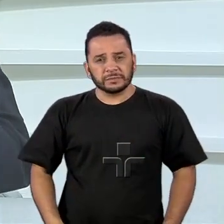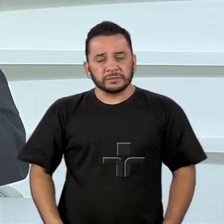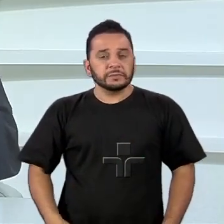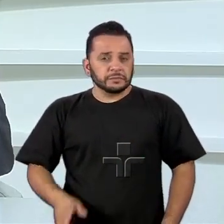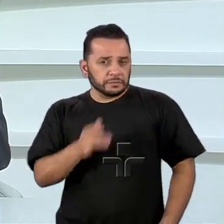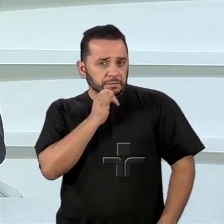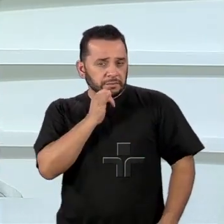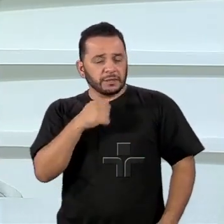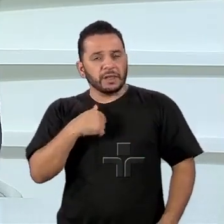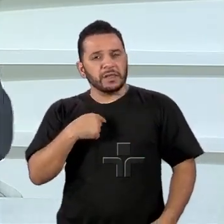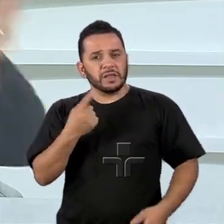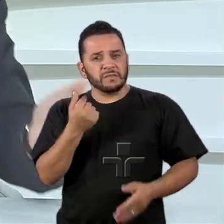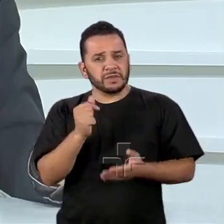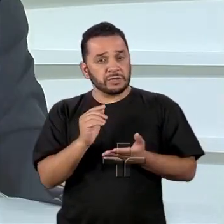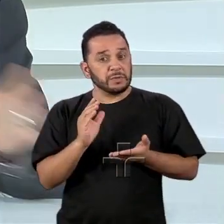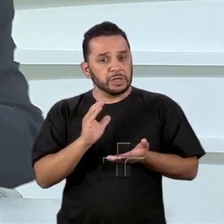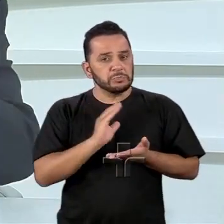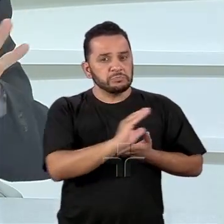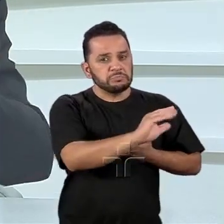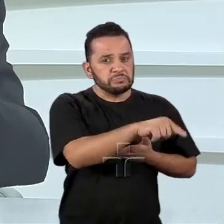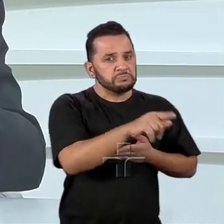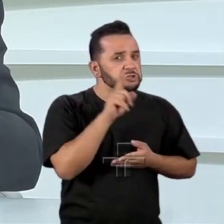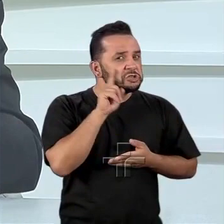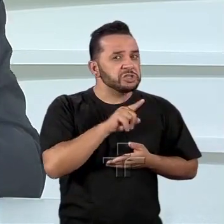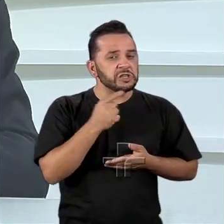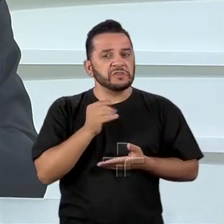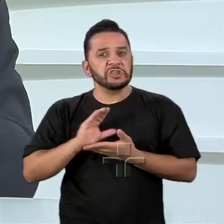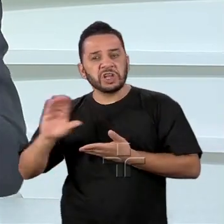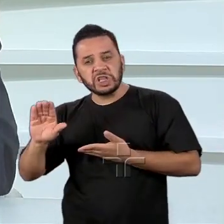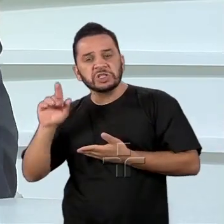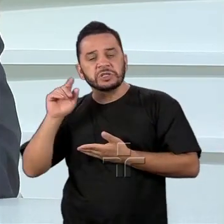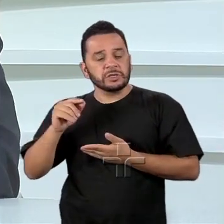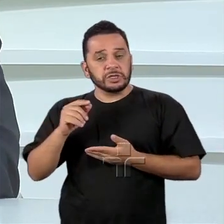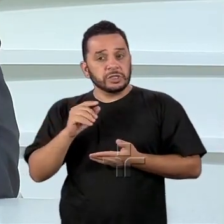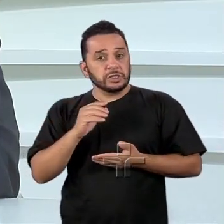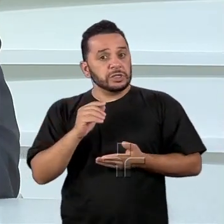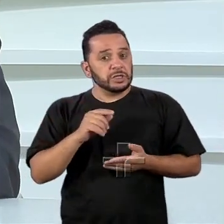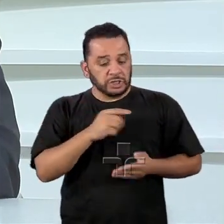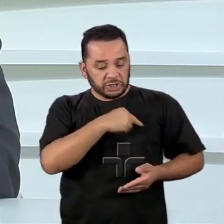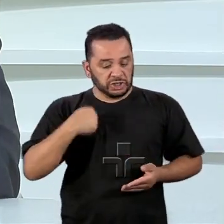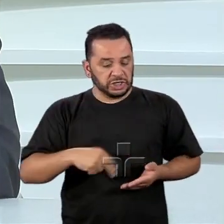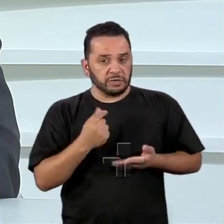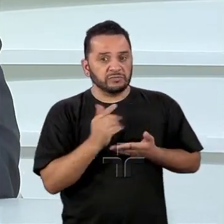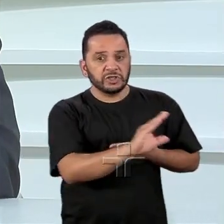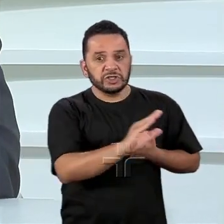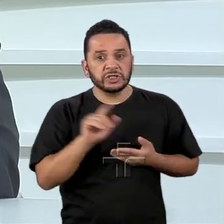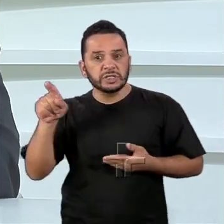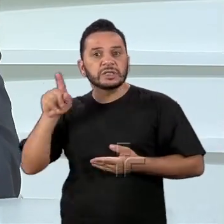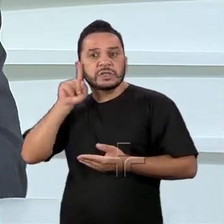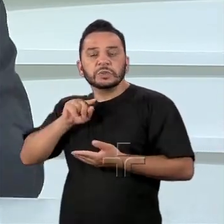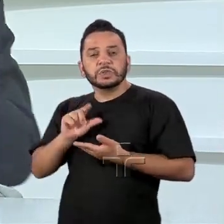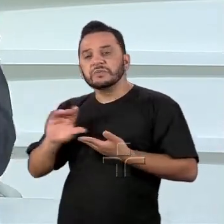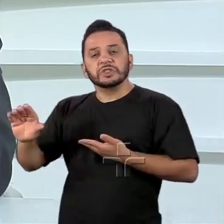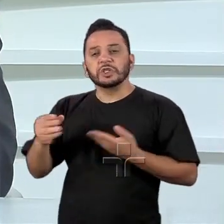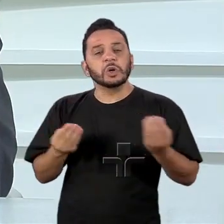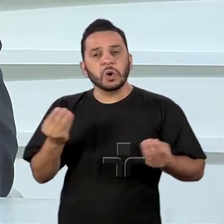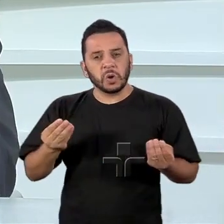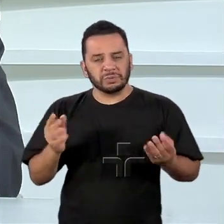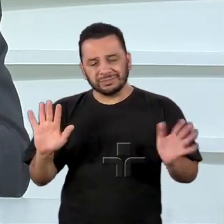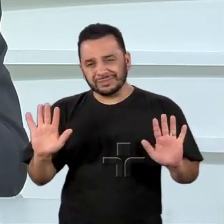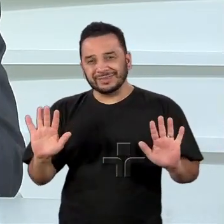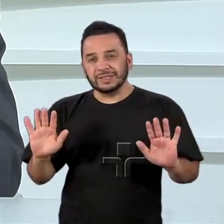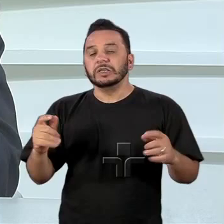dizer investimento chinês é melhor e pior que os Estados Unidos, não é isso, mas você tem uma possibilidade de você articular